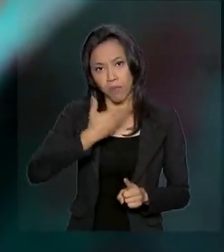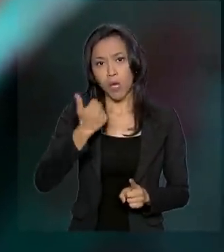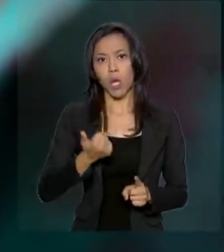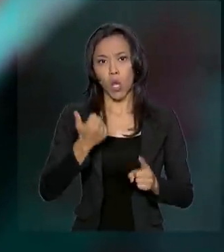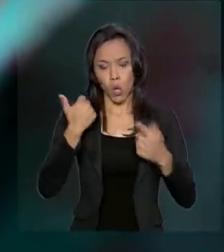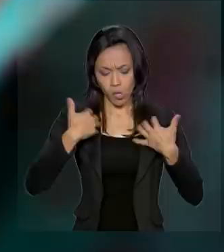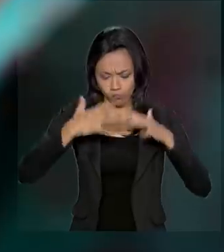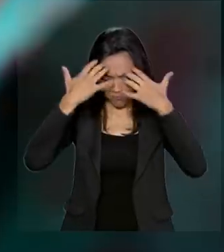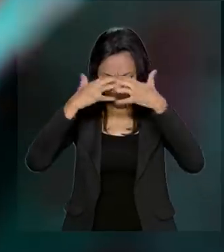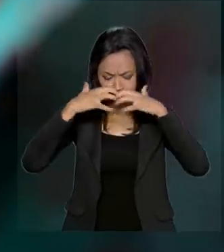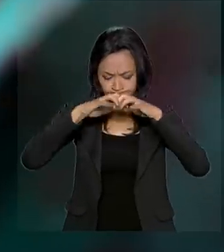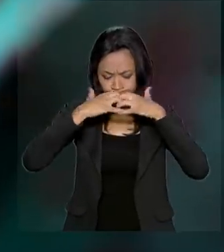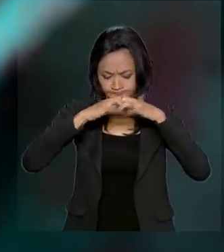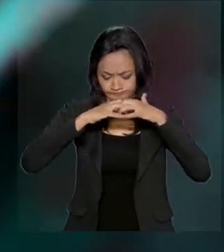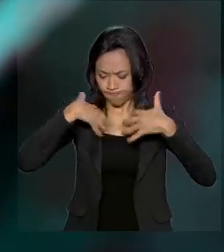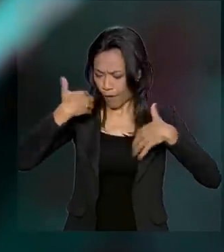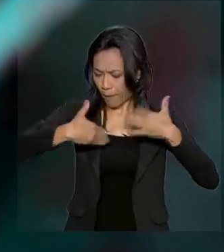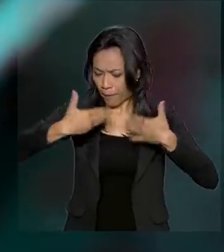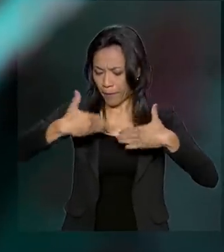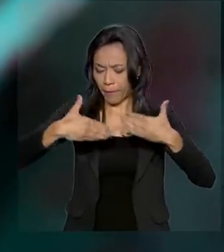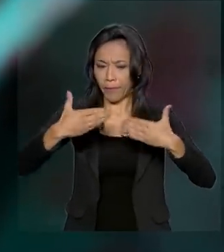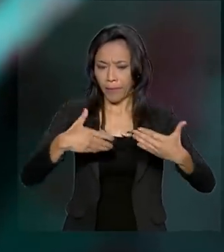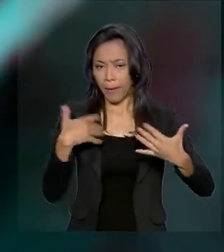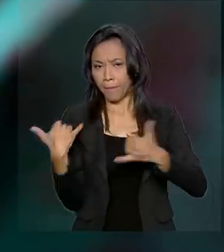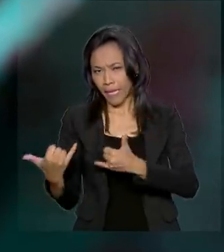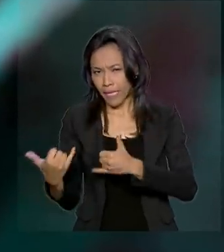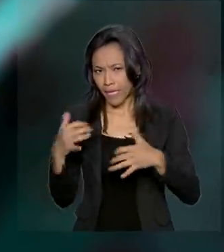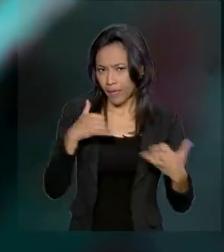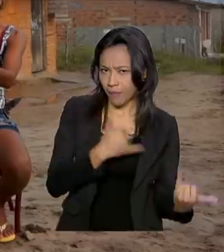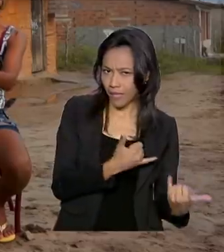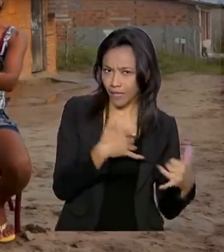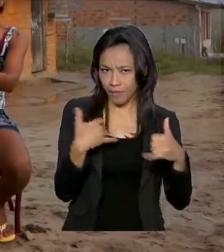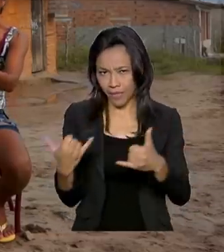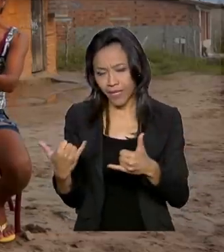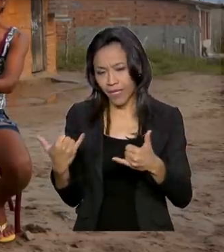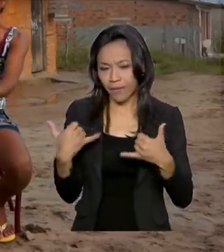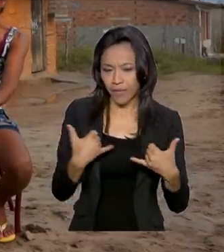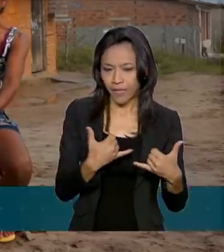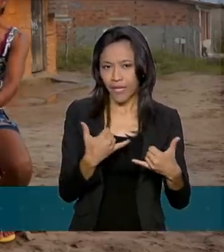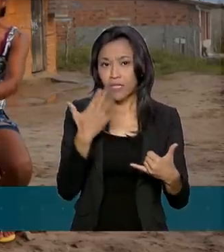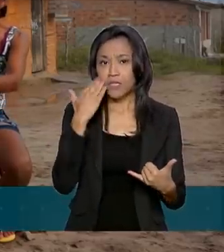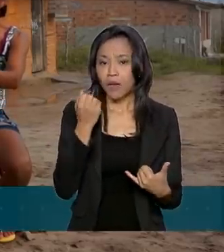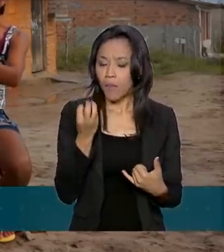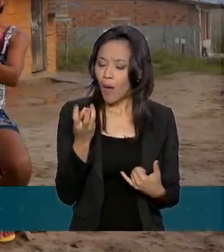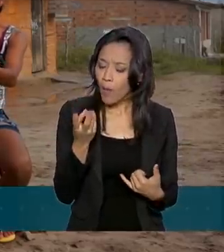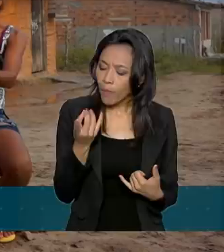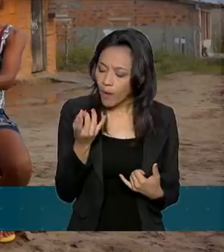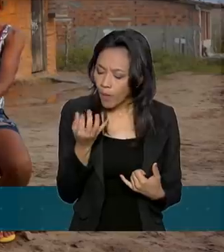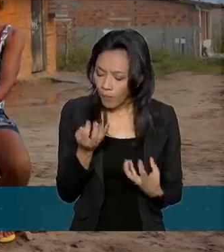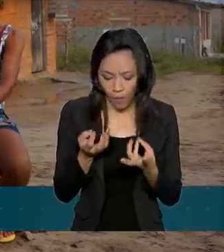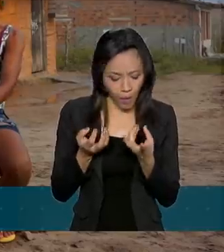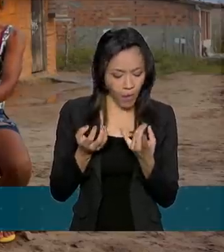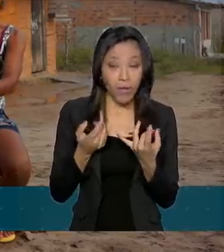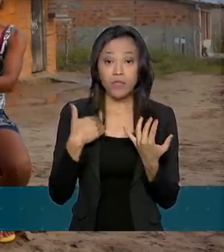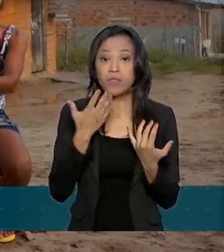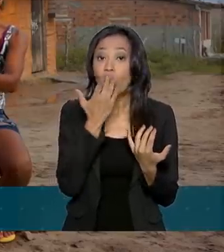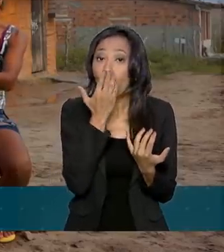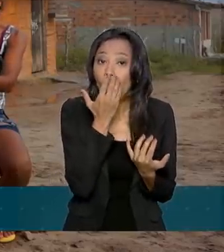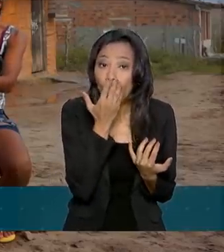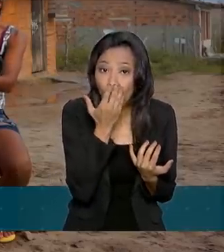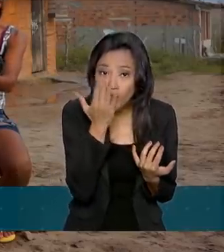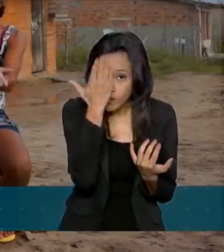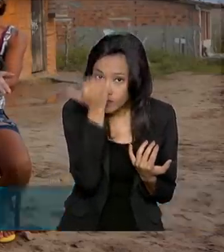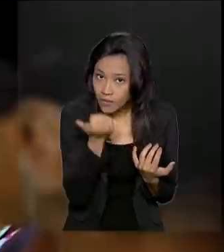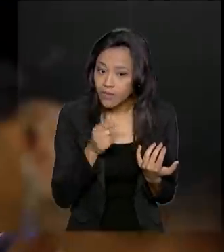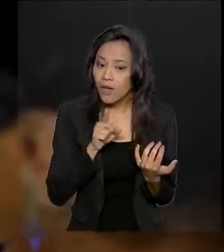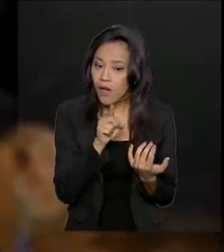nas brincadeiras, a Carmen toda semana é uma brincadeira diferente. Ele sabe contar, ele sabe as cores, né, e